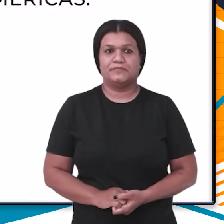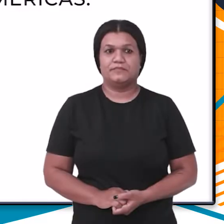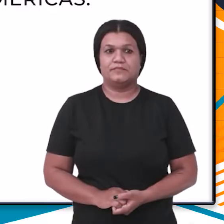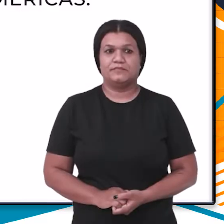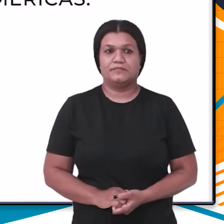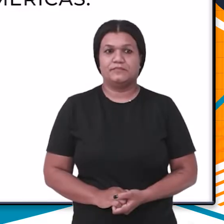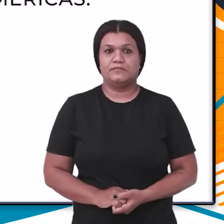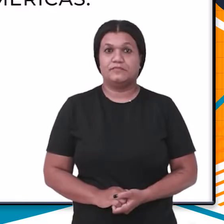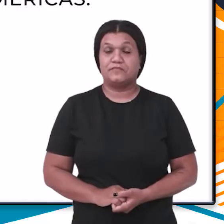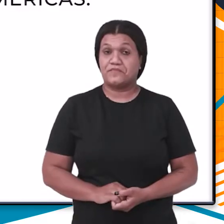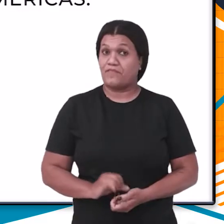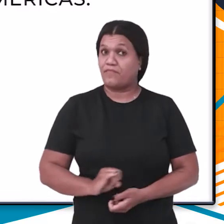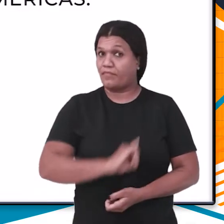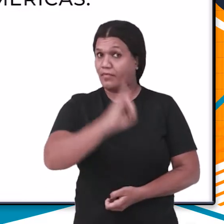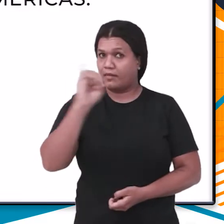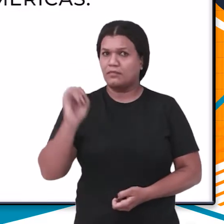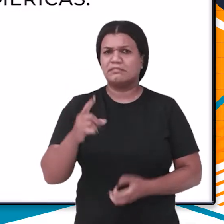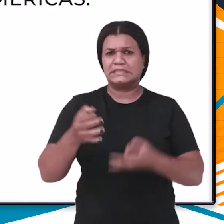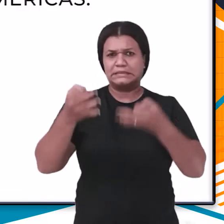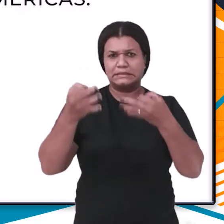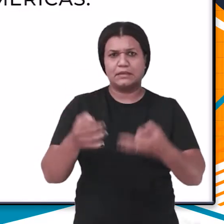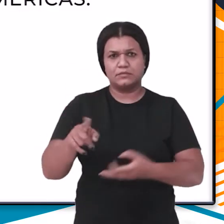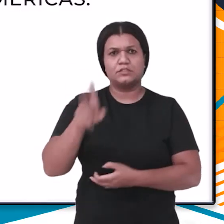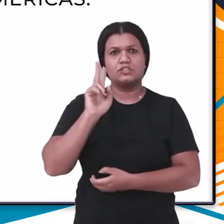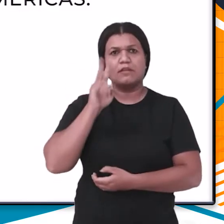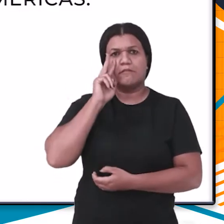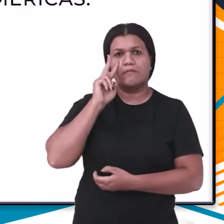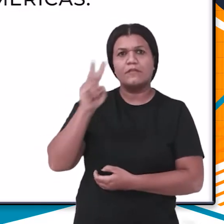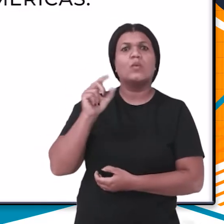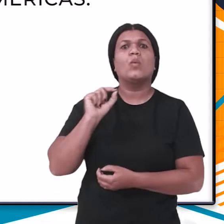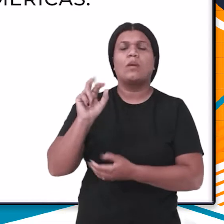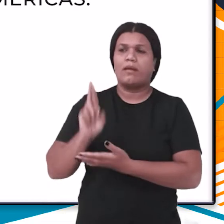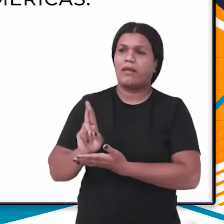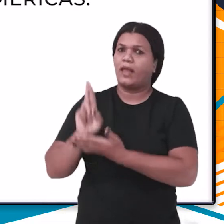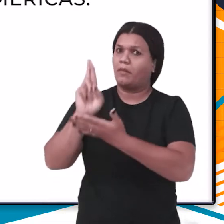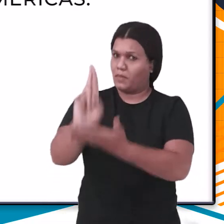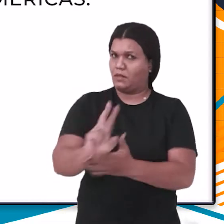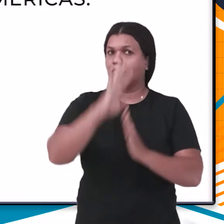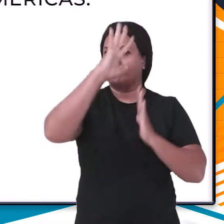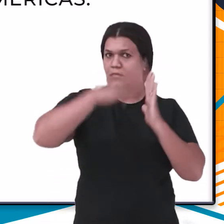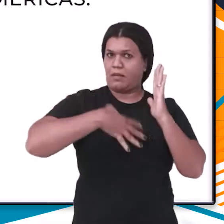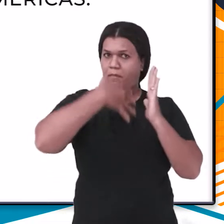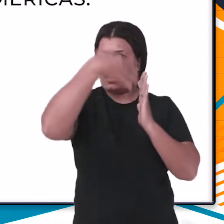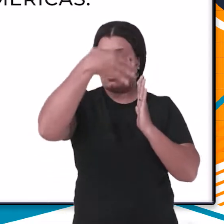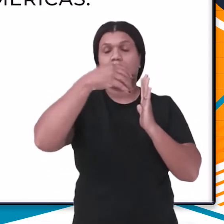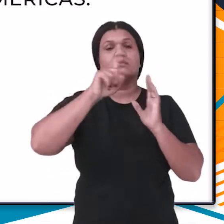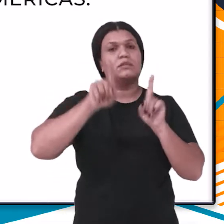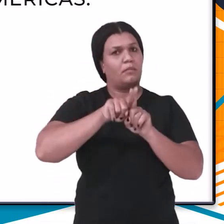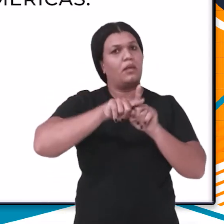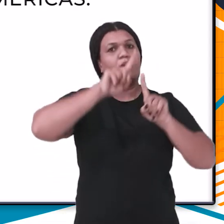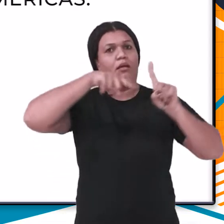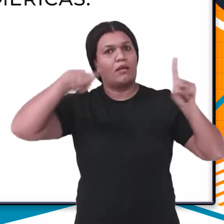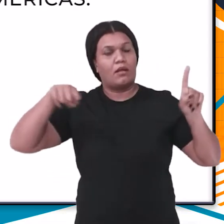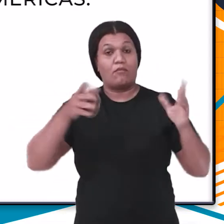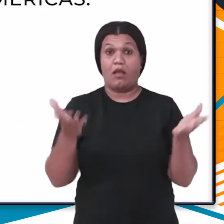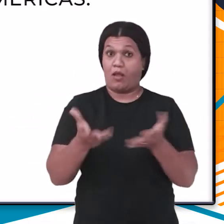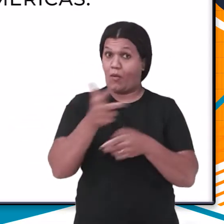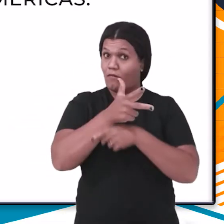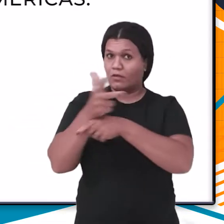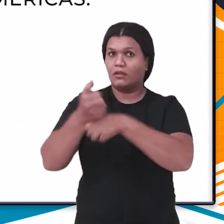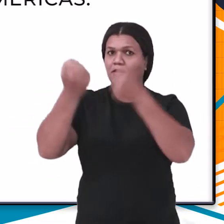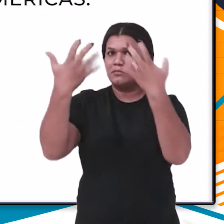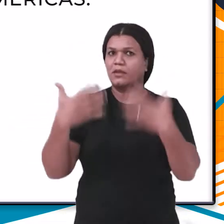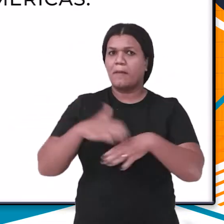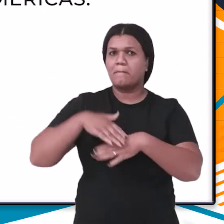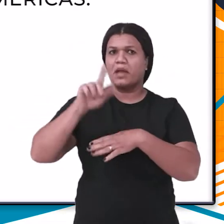Olá! Com certeza, você já viu dados representados em tabelas e gráficos. Nesse vídeo, vamos